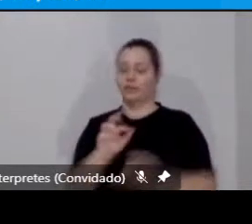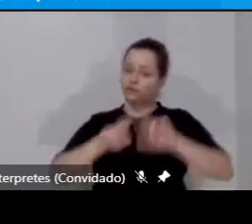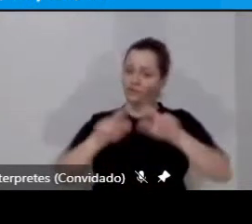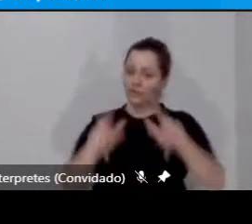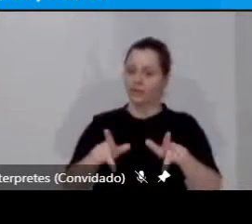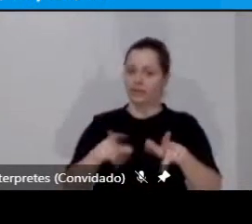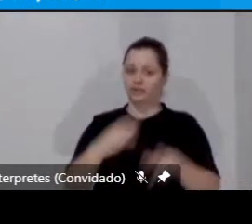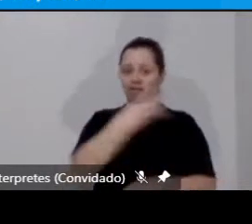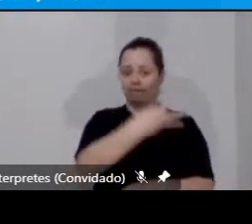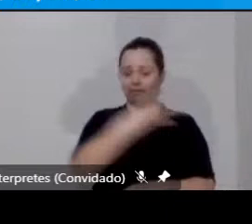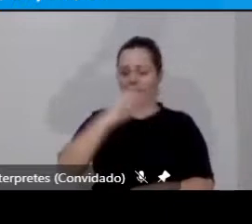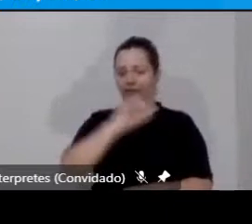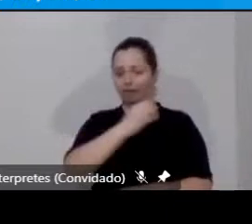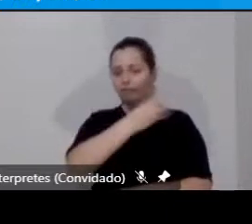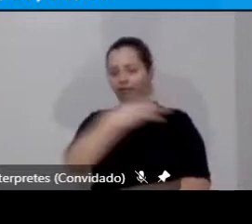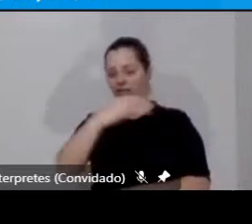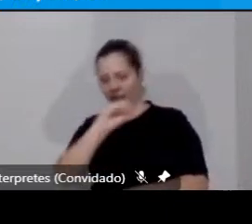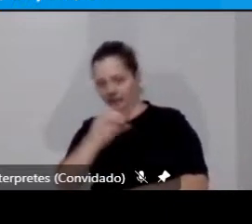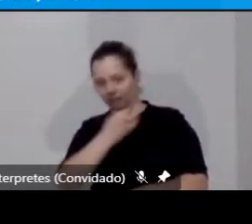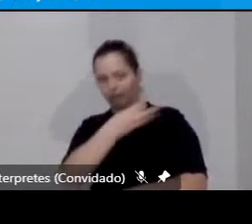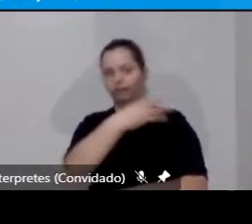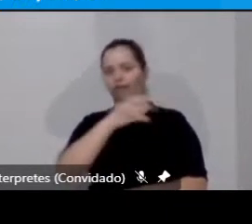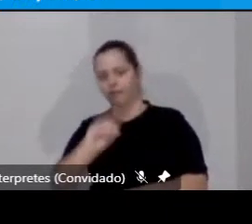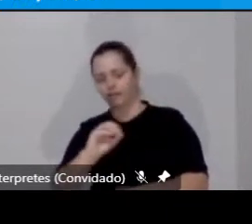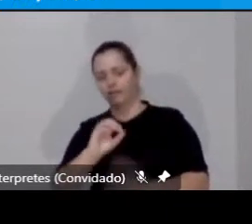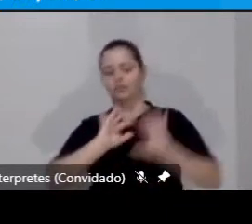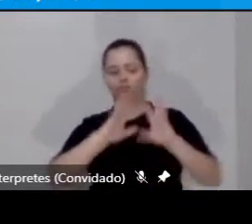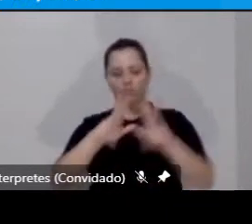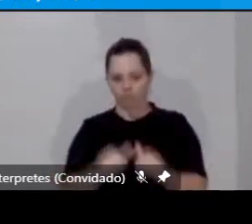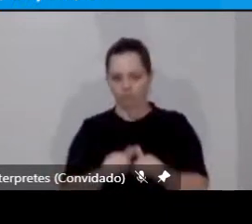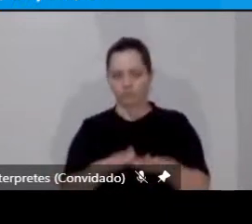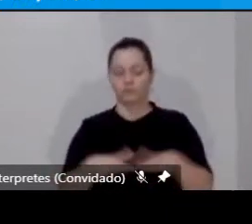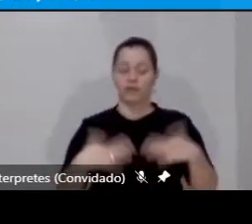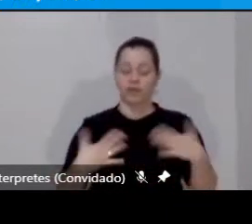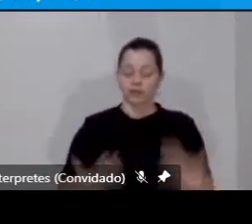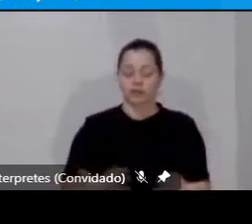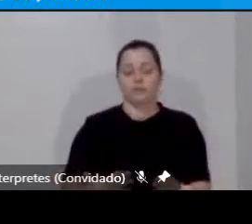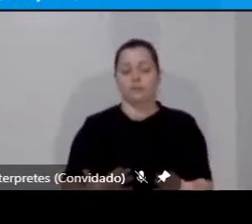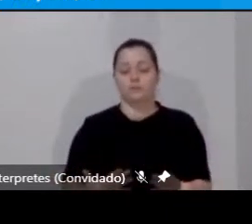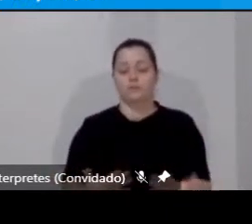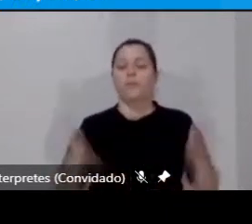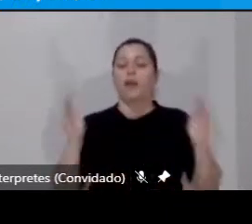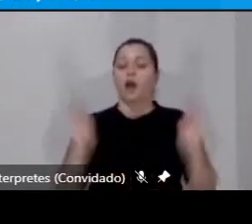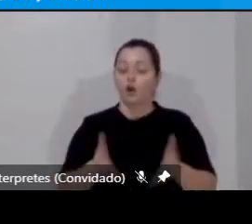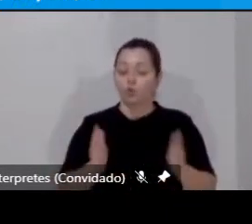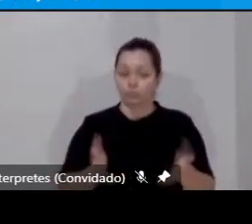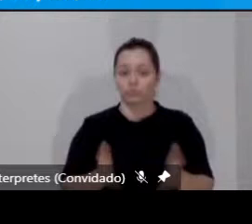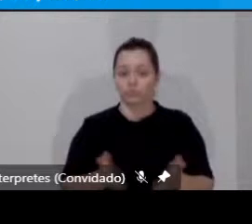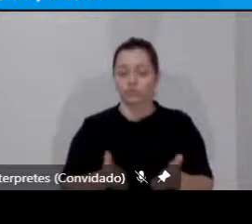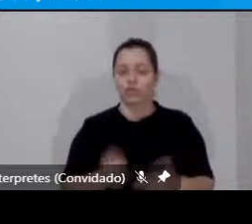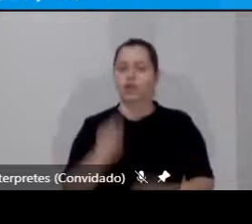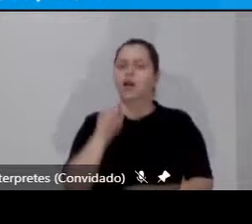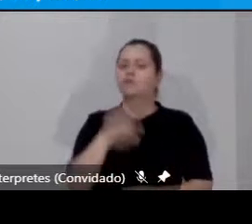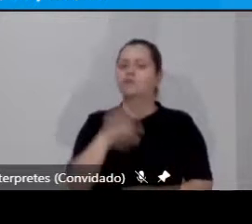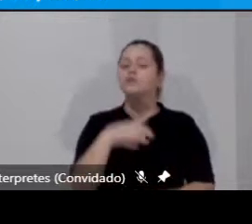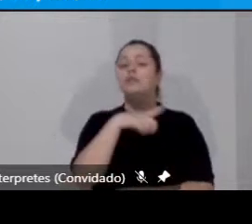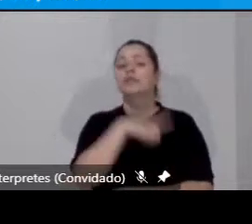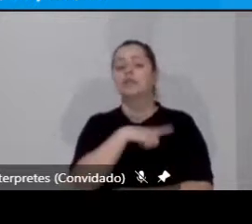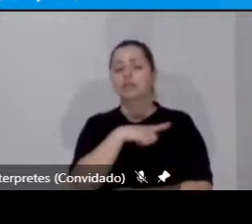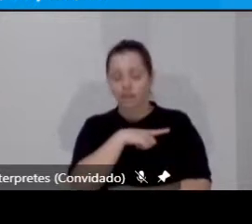Paulo é 30, 30, 30, praticamente. E hoje ainda você tem